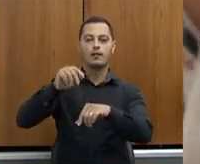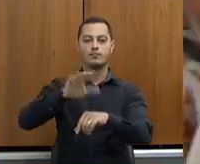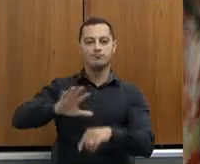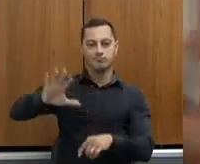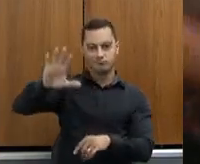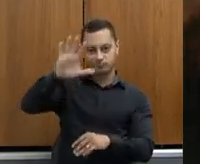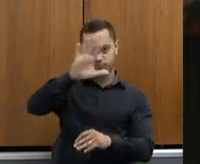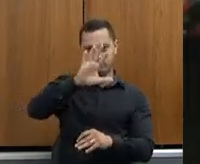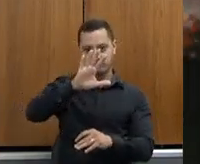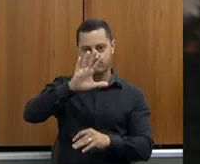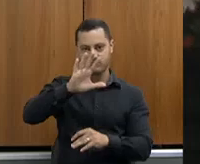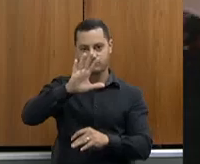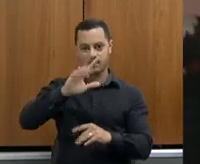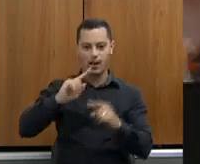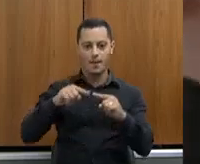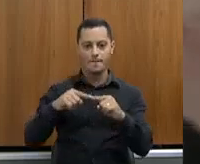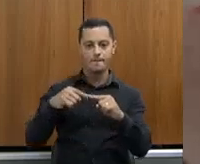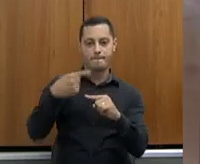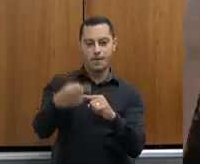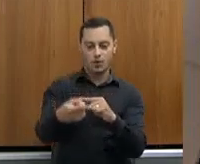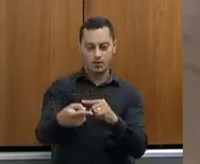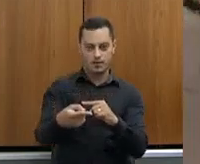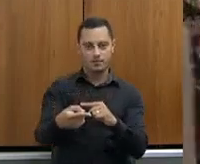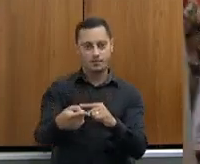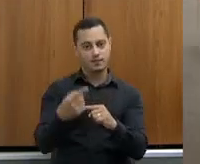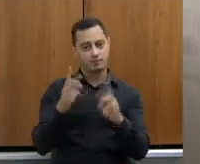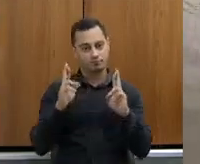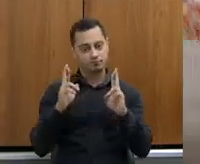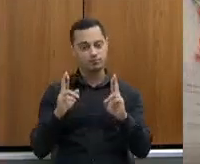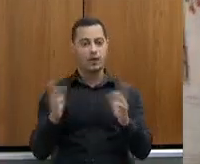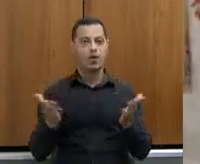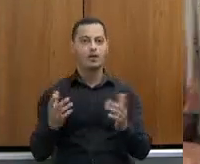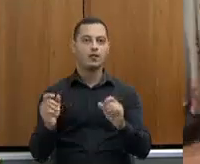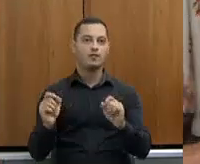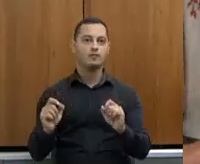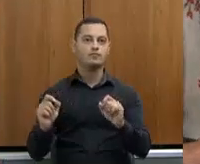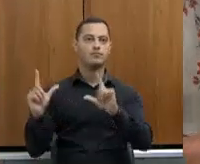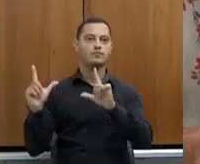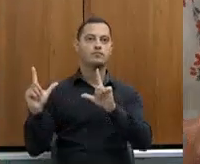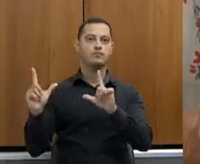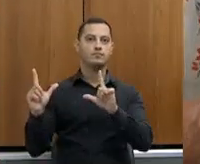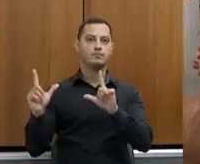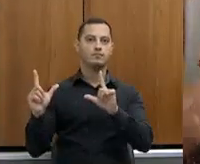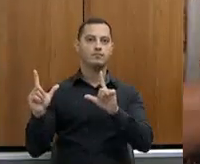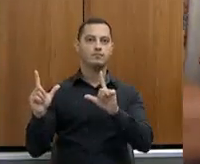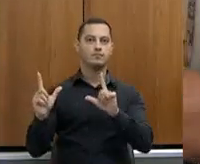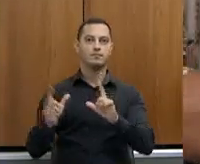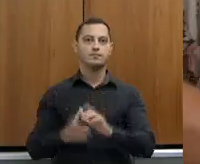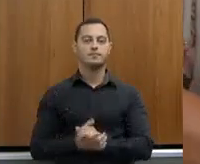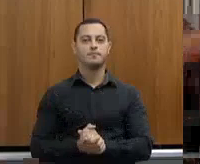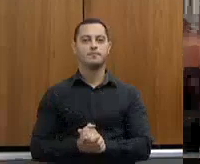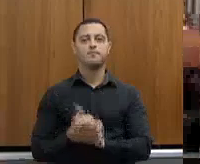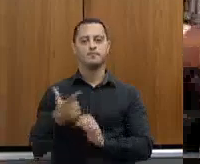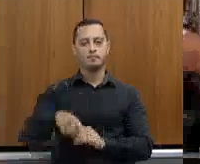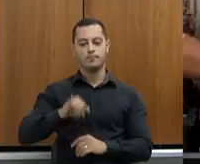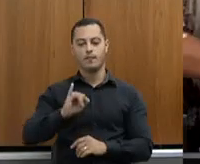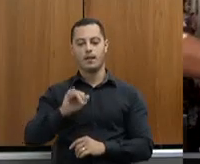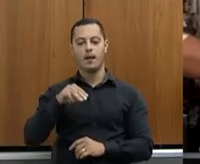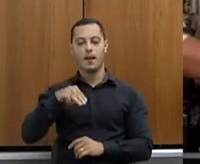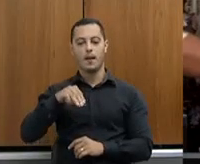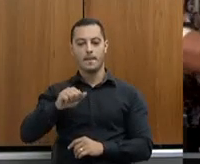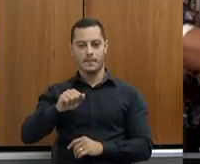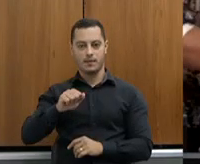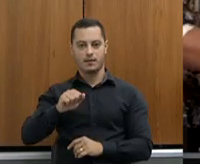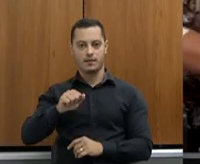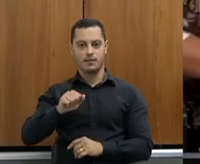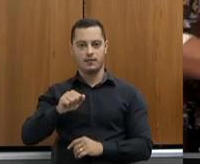eu já pulei essa lâmina só de contar essa história toda. Pode passar, por favor. Aqui nós temos ações de destaque do IMA ainda, realização de força